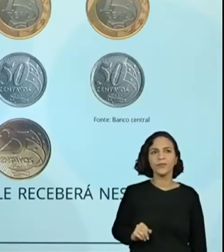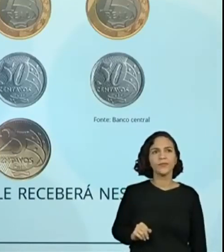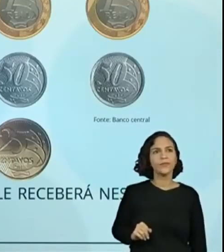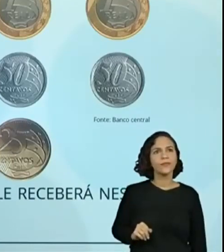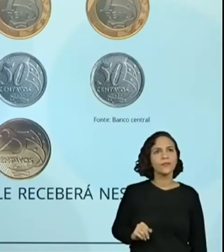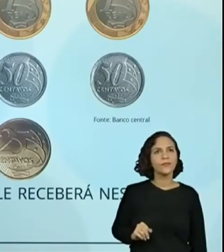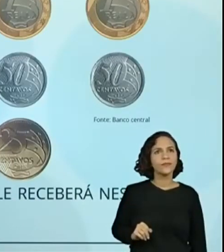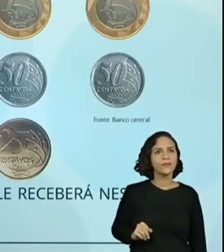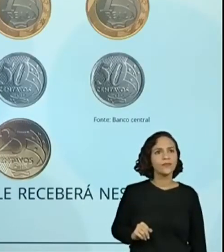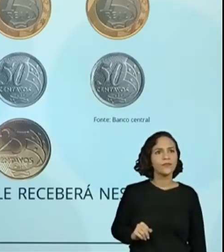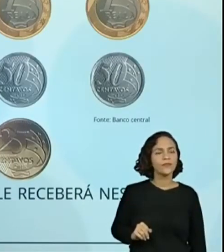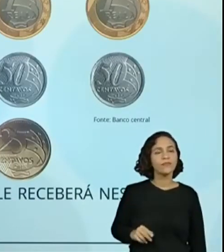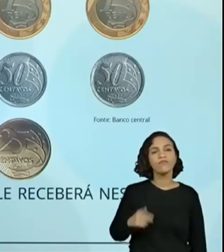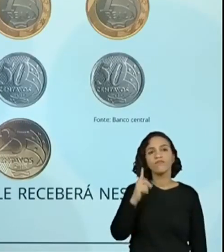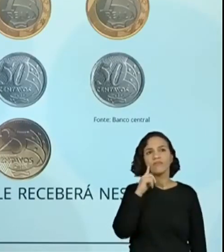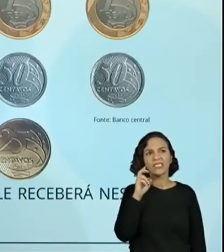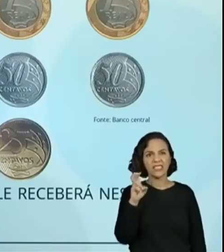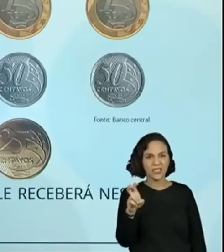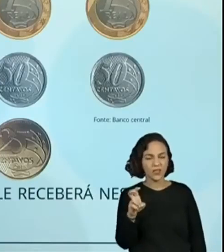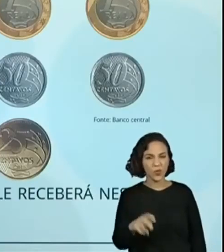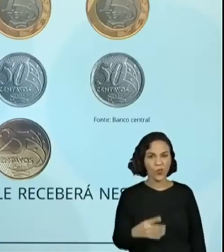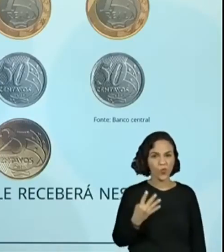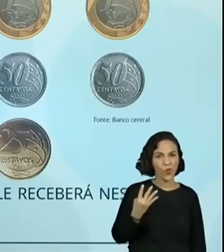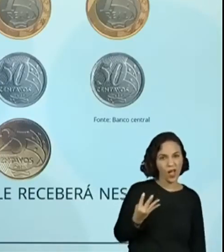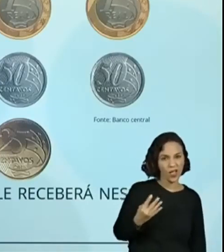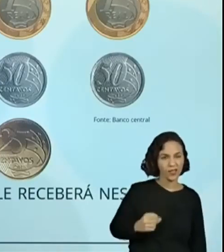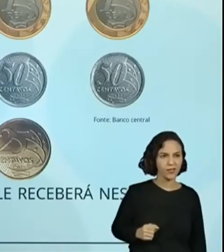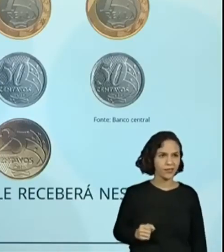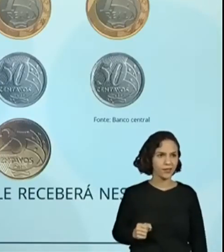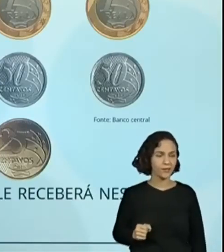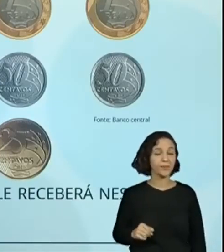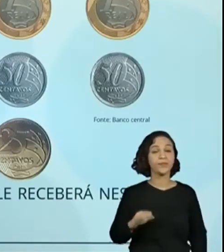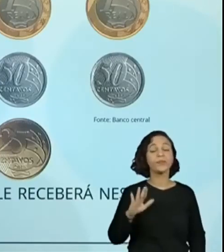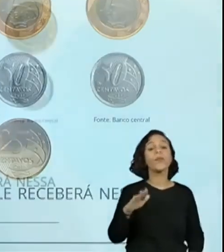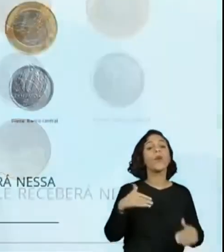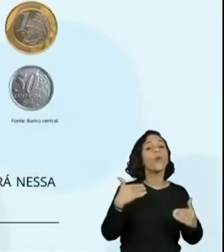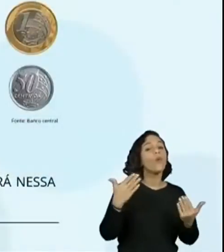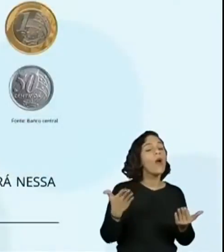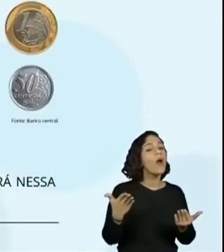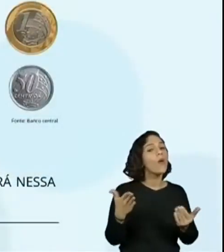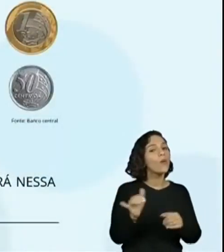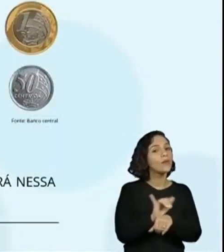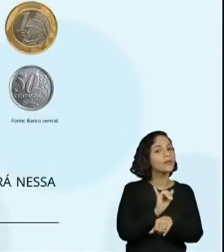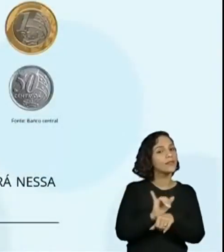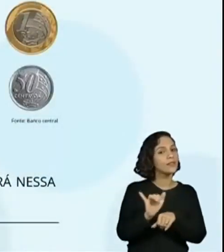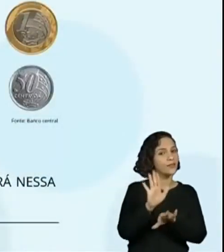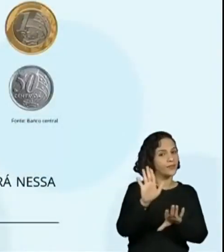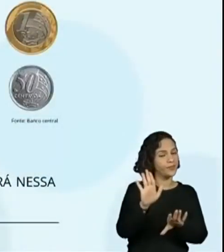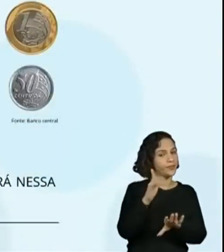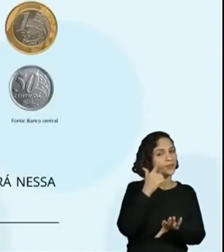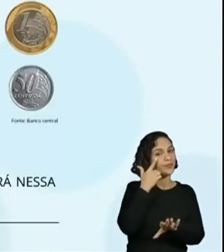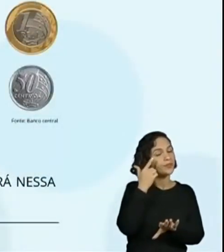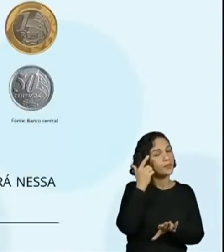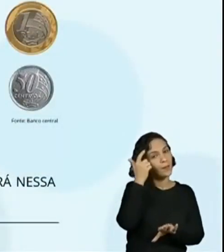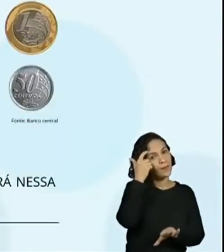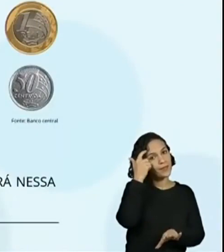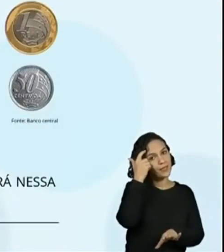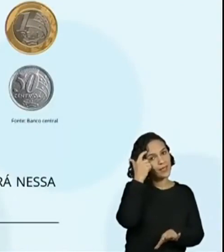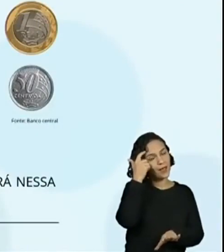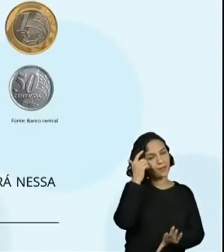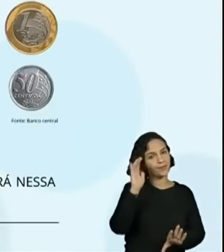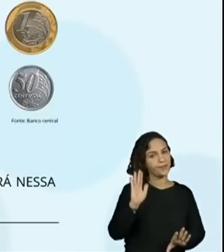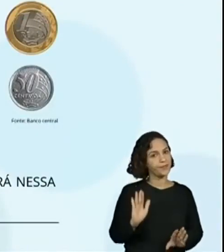Estão falando cinco, quatro. Que estratégia, vamos colocar aí qual a estratégia